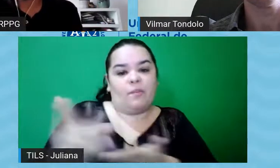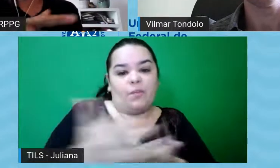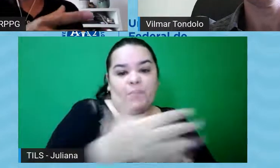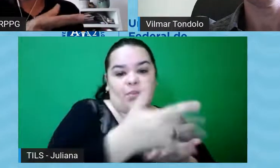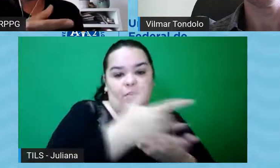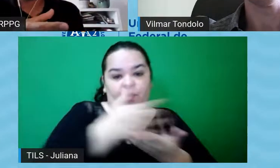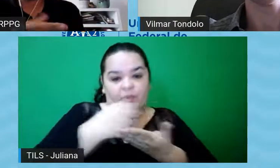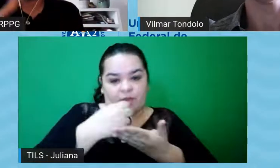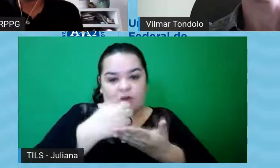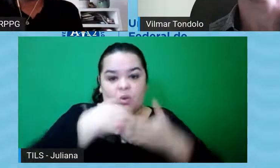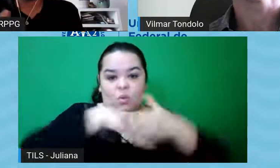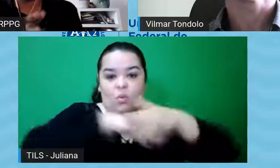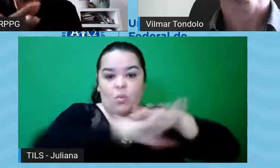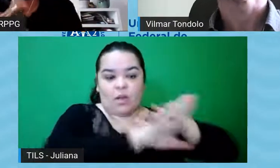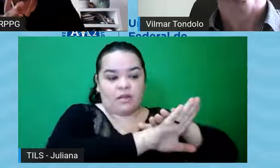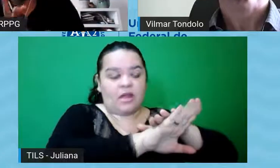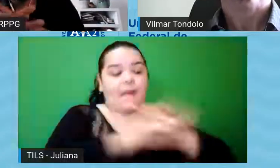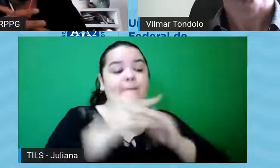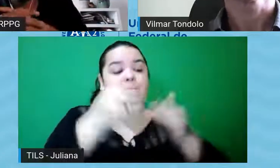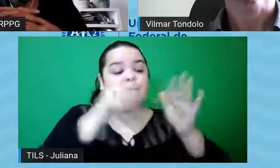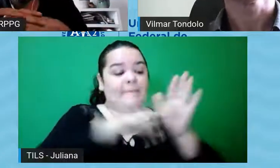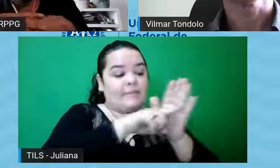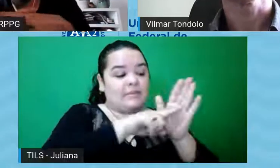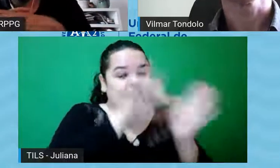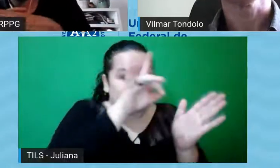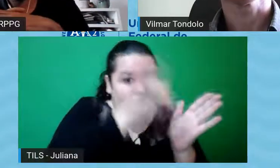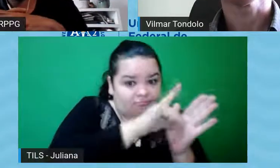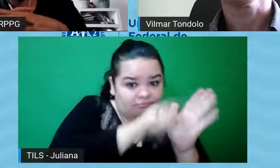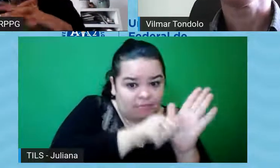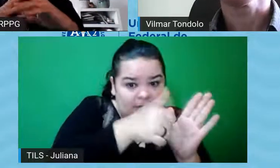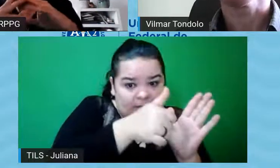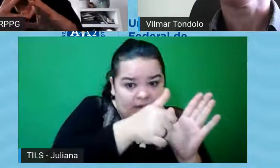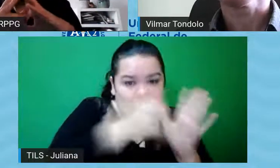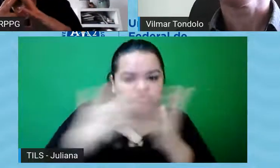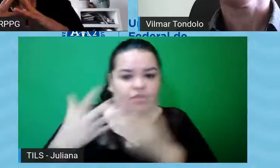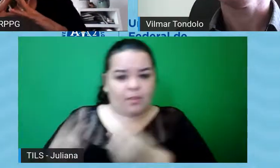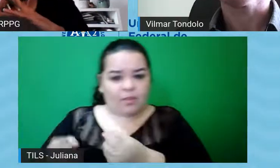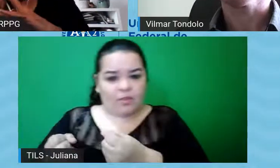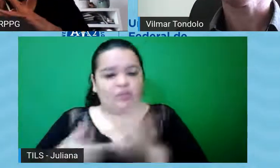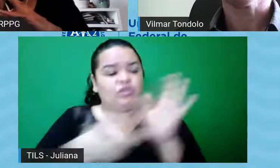se a pesquisa original foi aprovada, não preciso fazer a submissão novamente, tá, tranquilo.